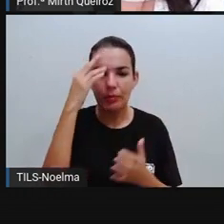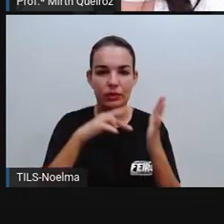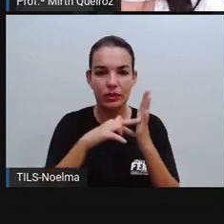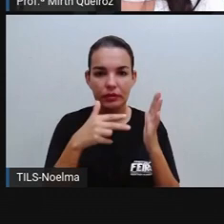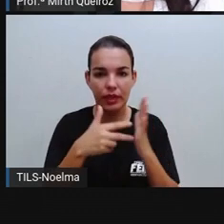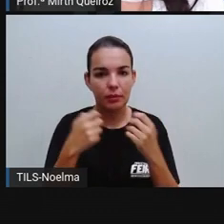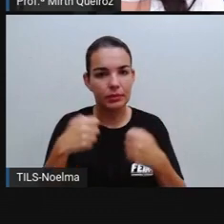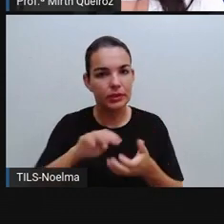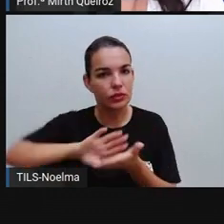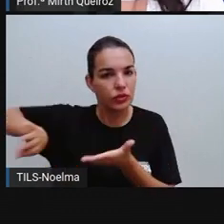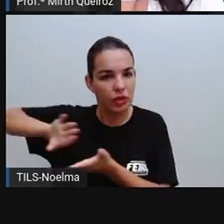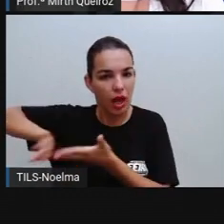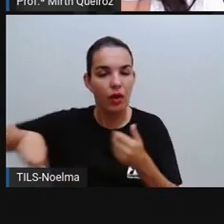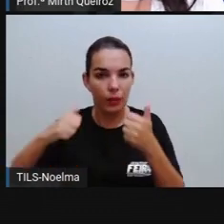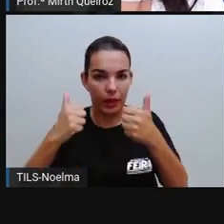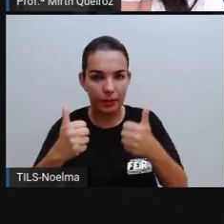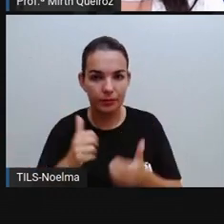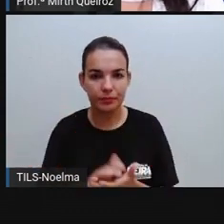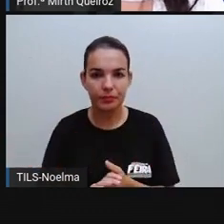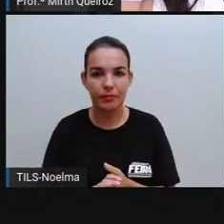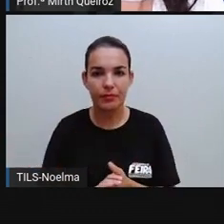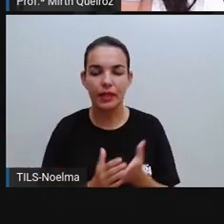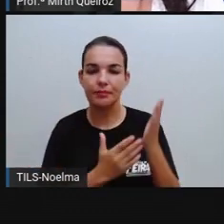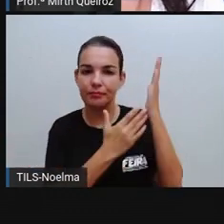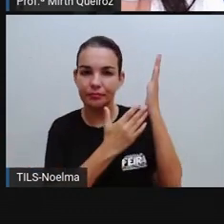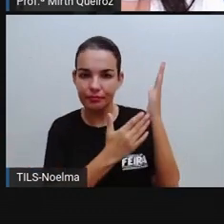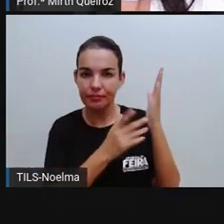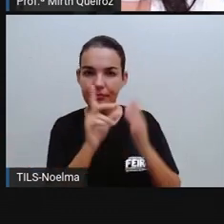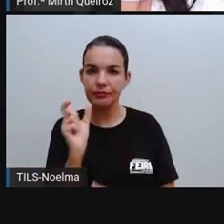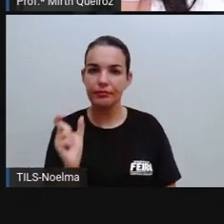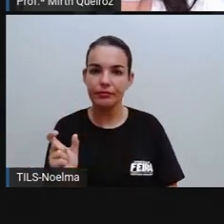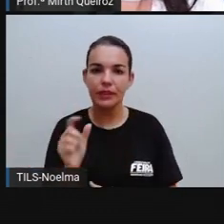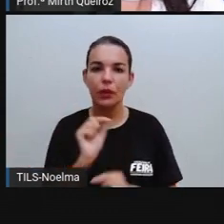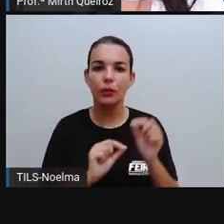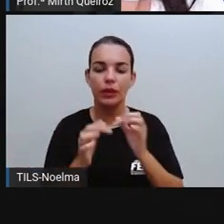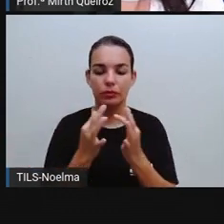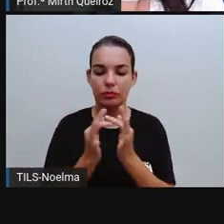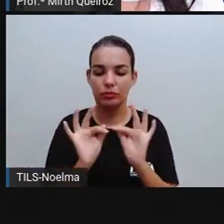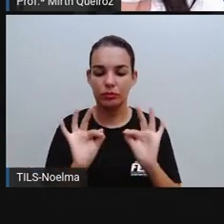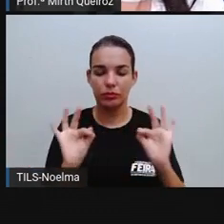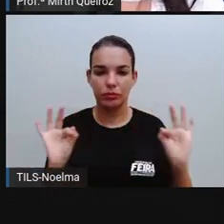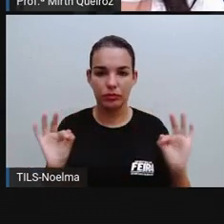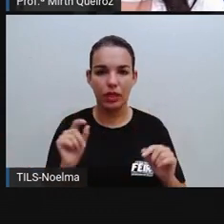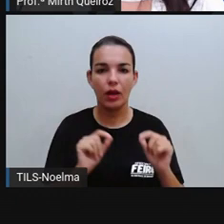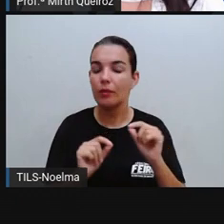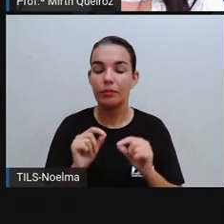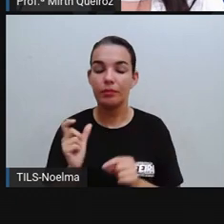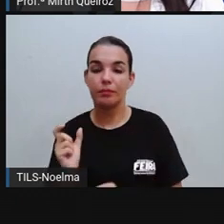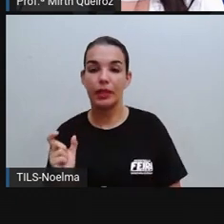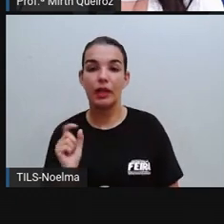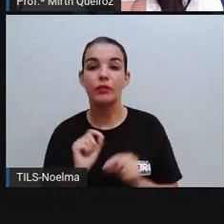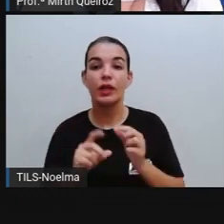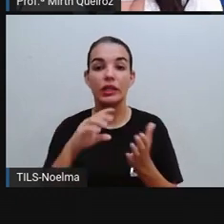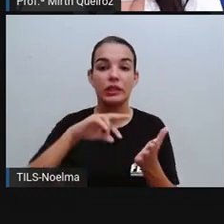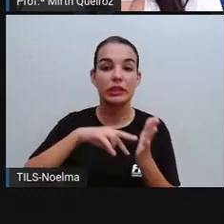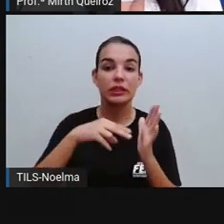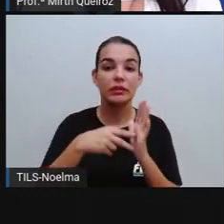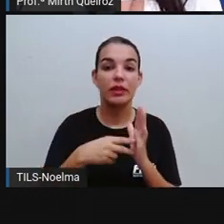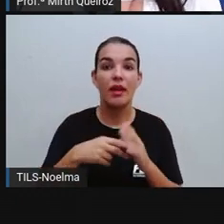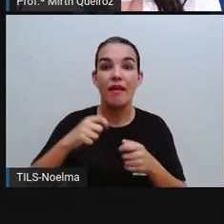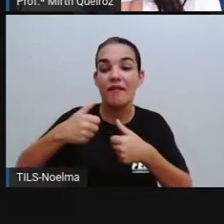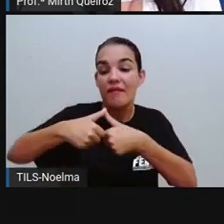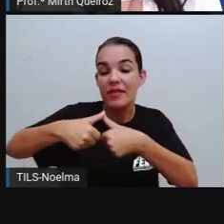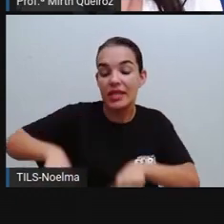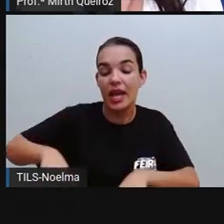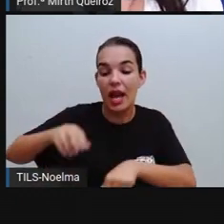vocabulário, né? A palavra denegrir. No dicionário Aurélio, denegrir significa fazer ficar mais